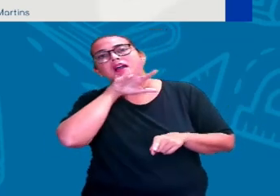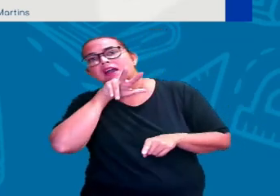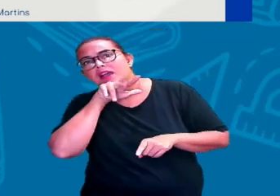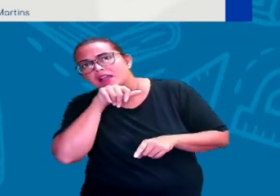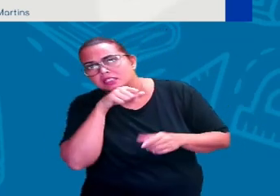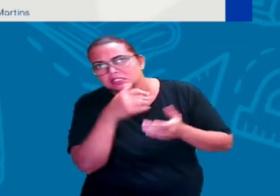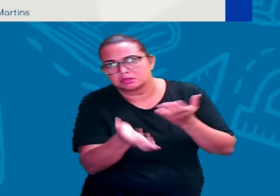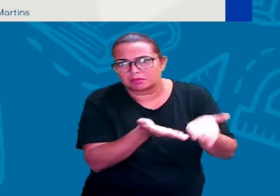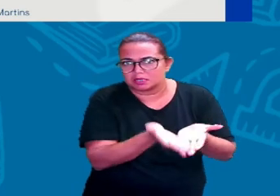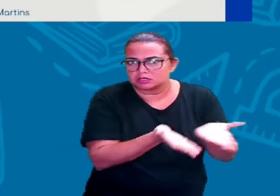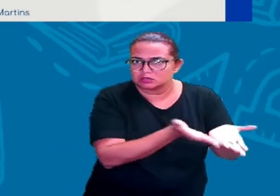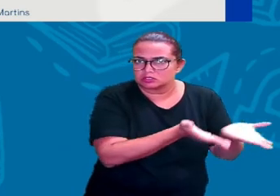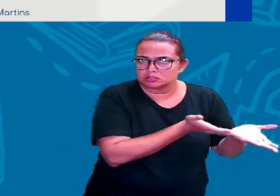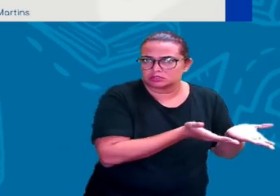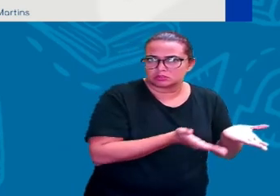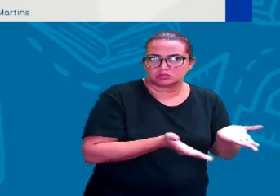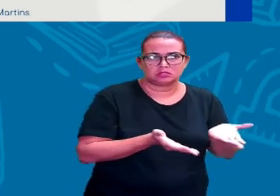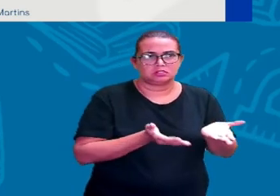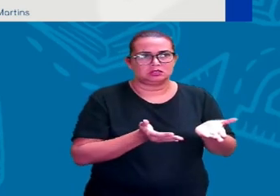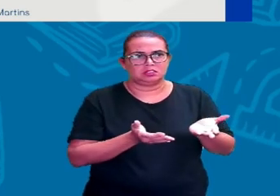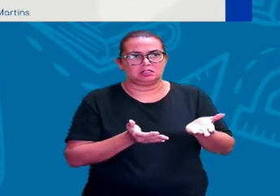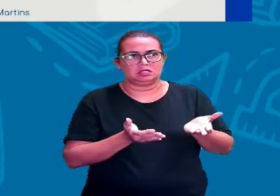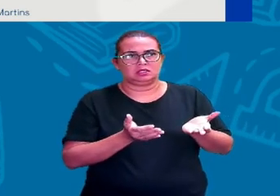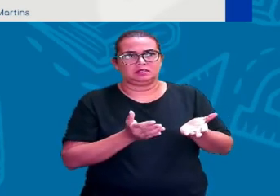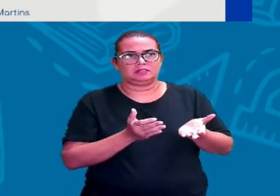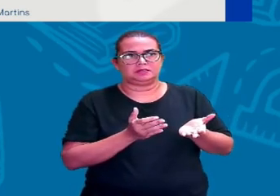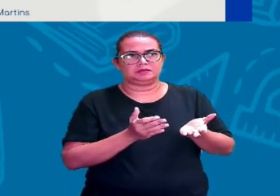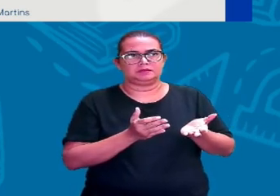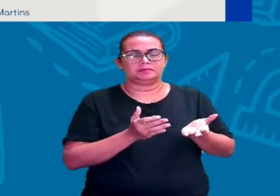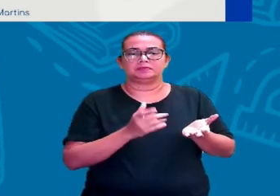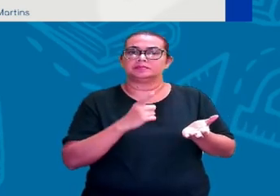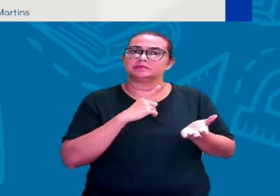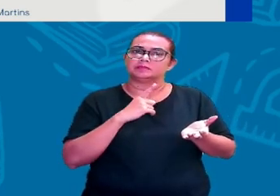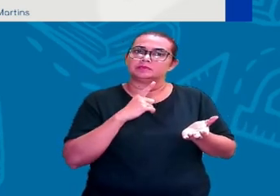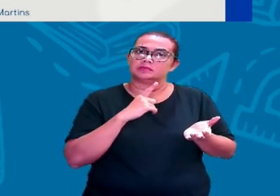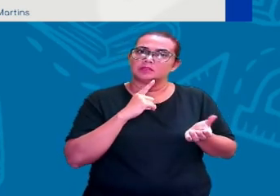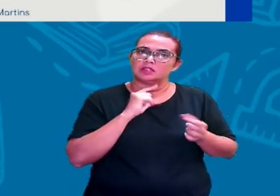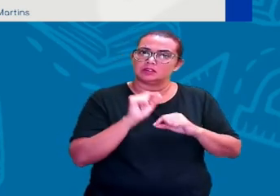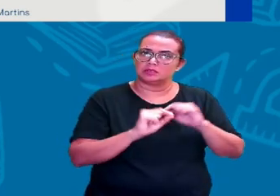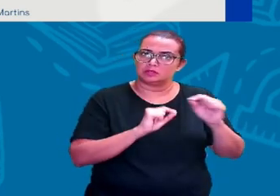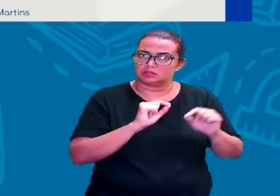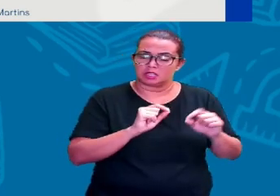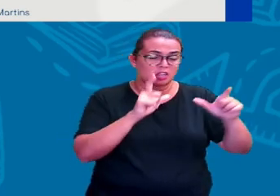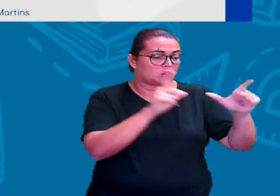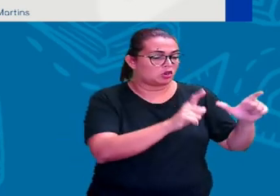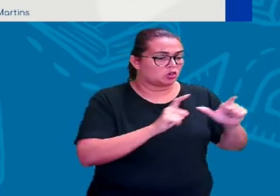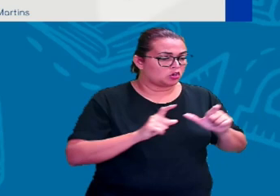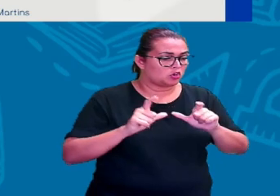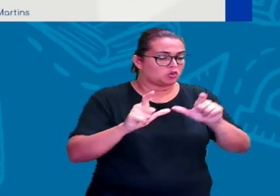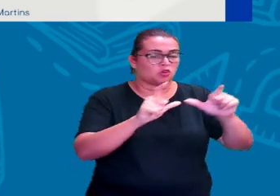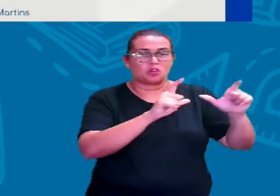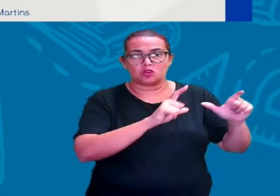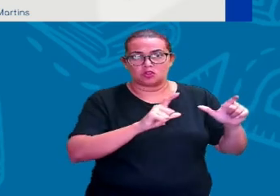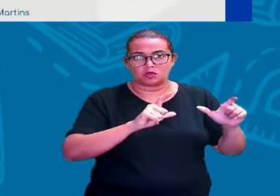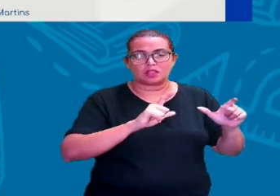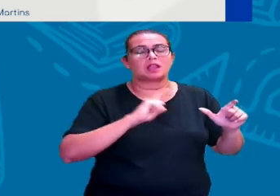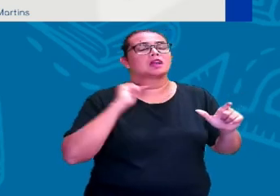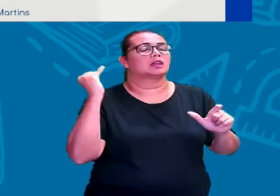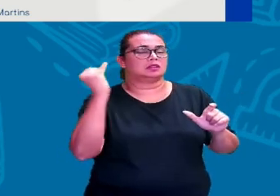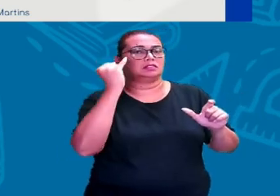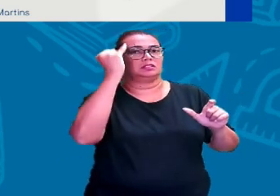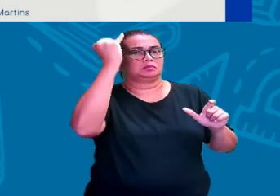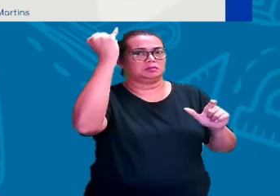Então, o nível dos mares também, veja, as mudanças, a questão geográfica e ambiental, ela sempre,